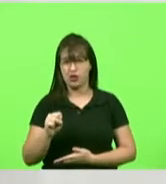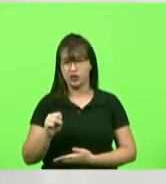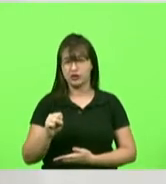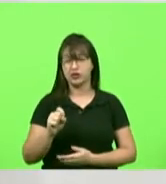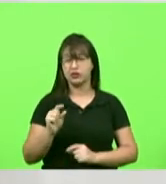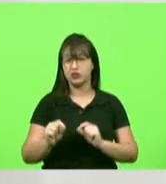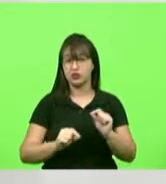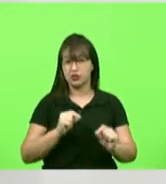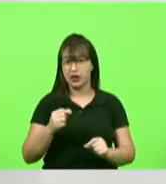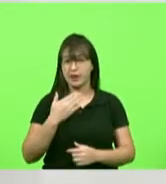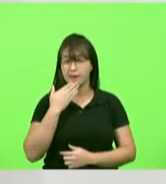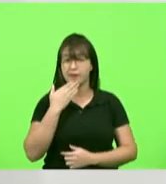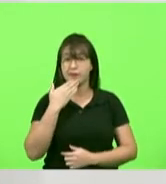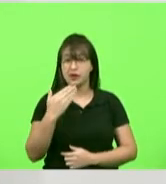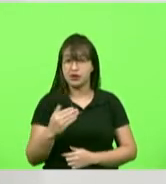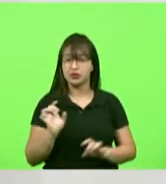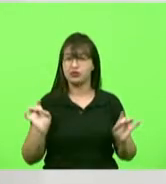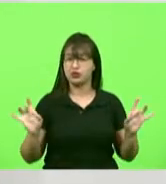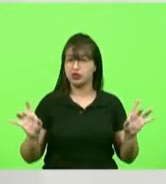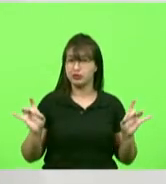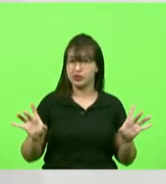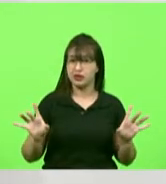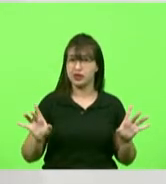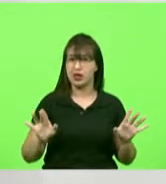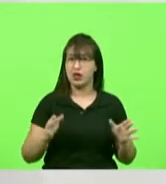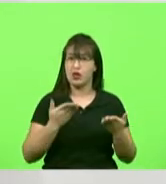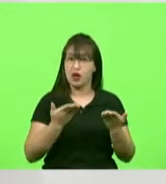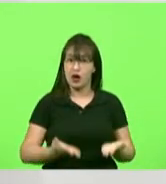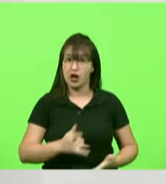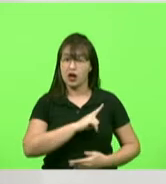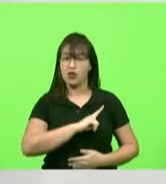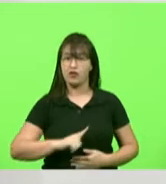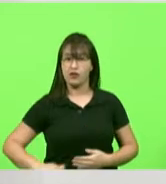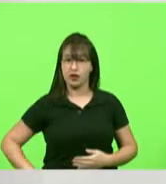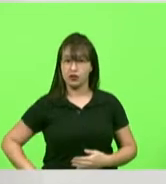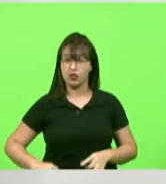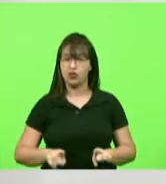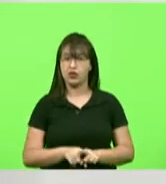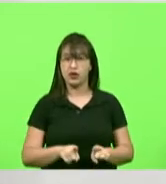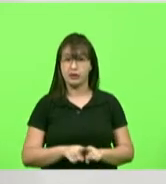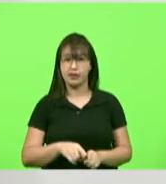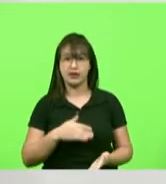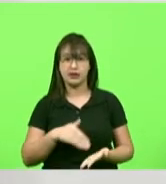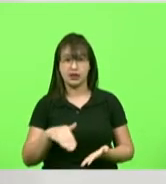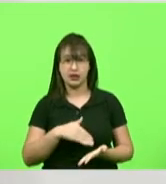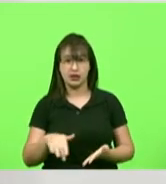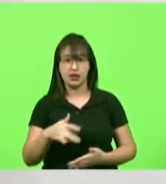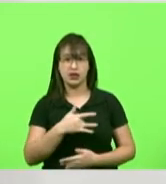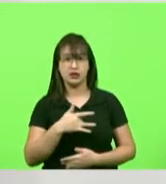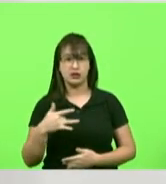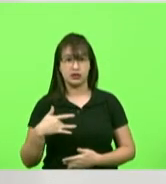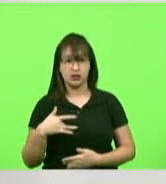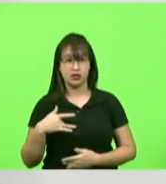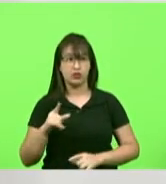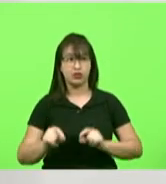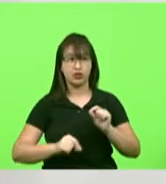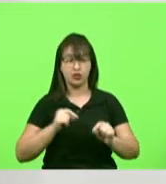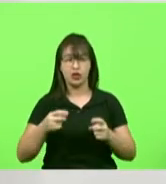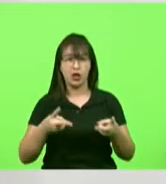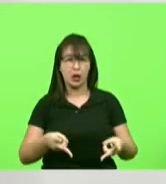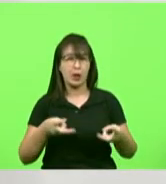fazer um pedido especial a governadora um pedido especial a nossa nova secretária de saúde que observe